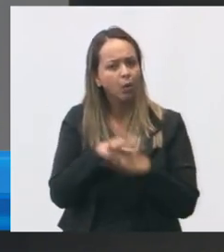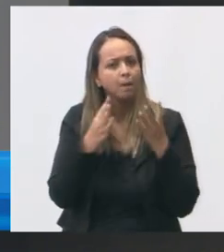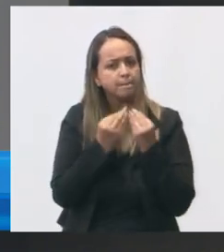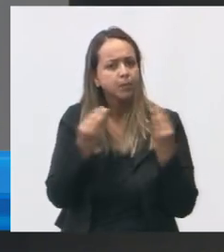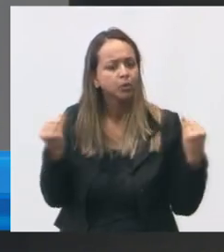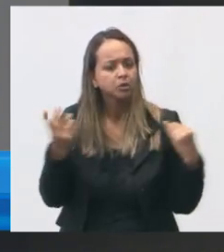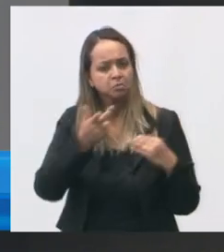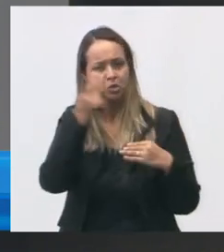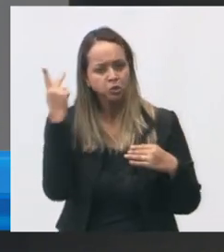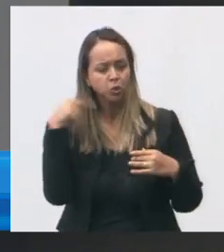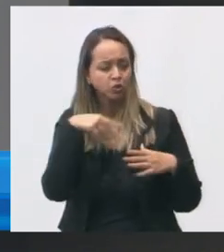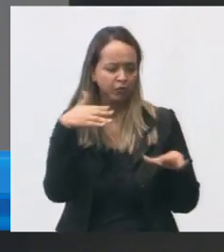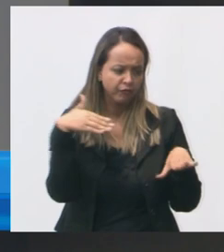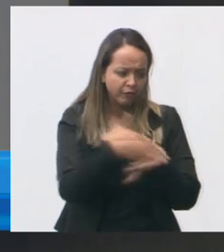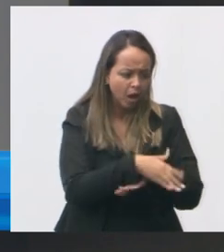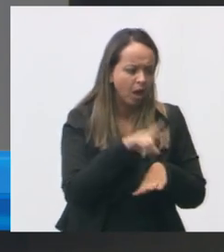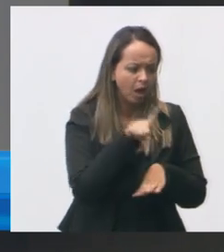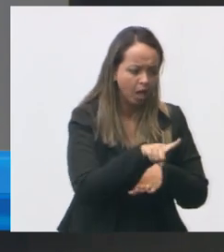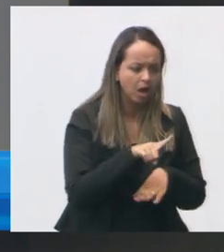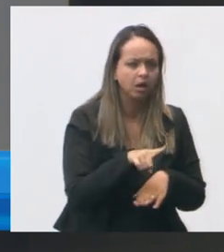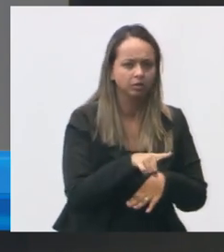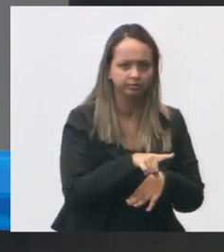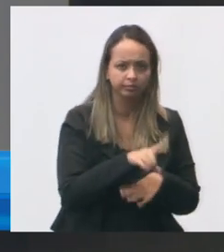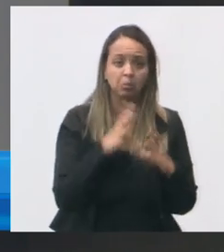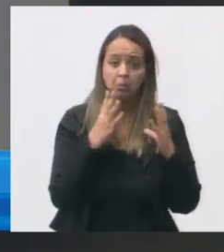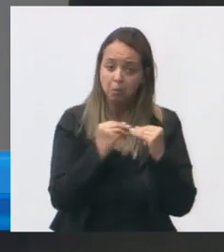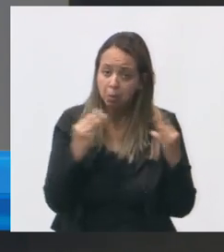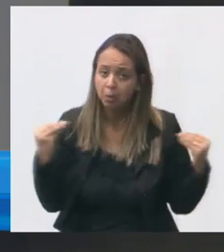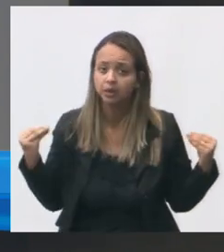rua é atendida por essa unidade de saúde